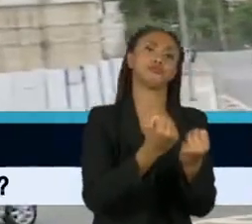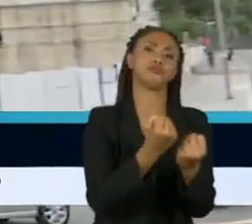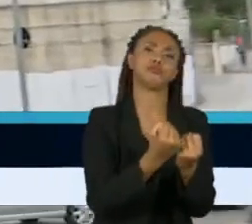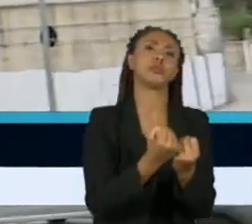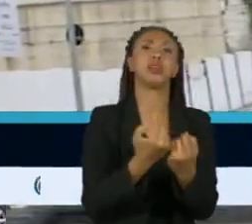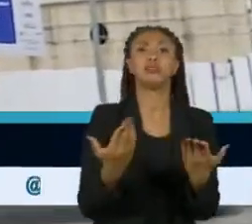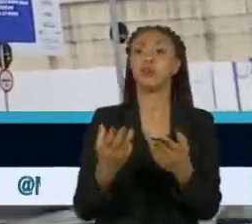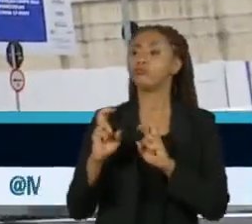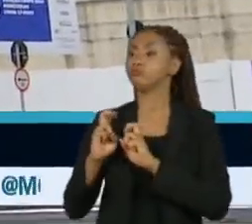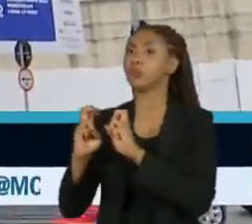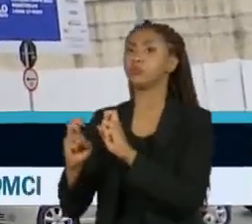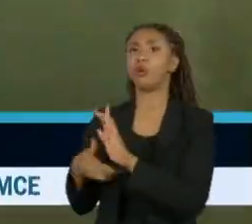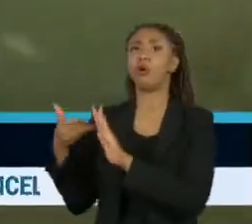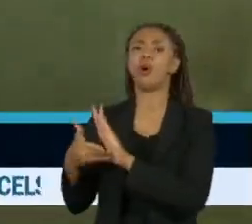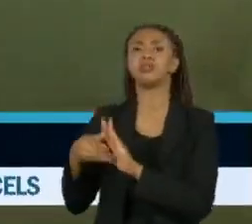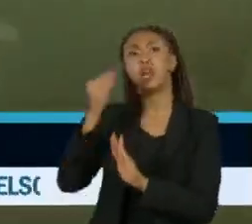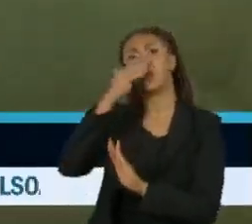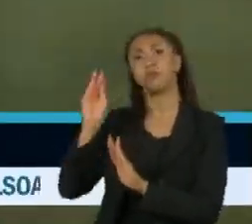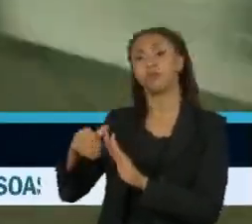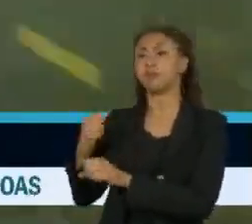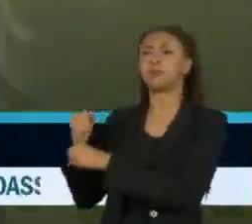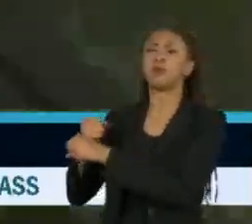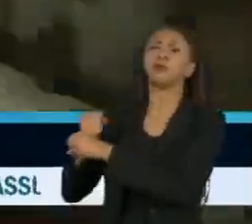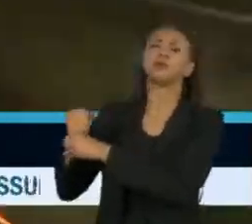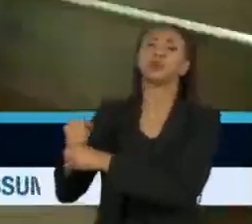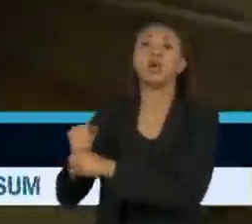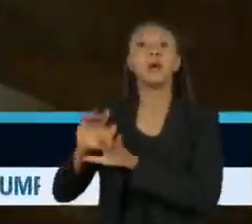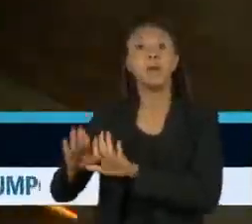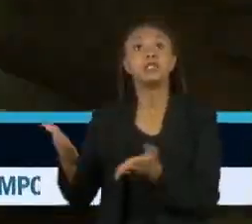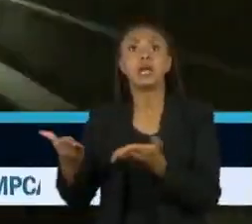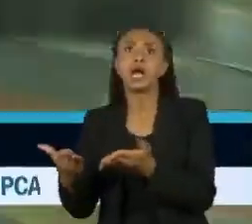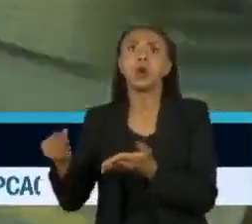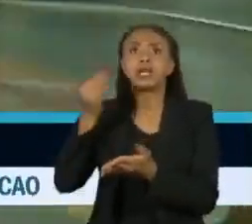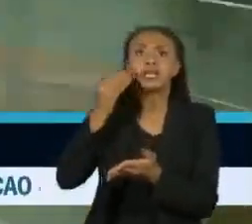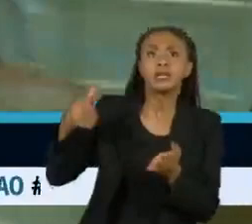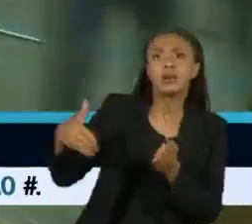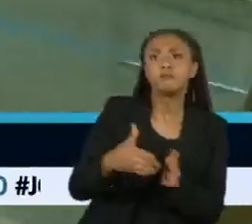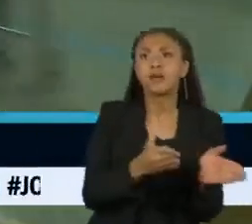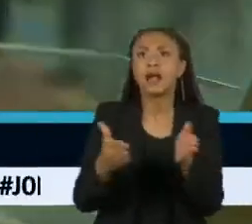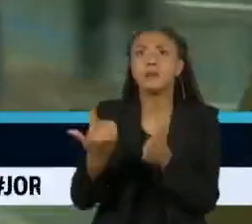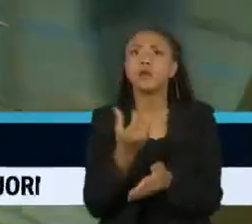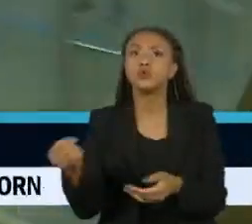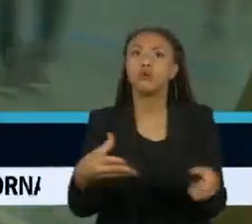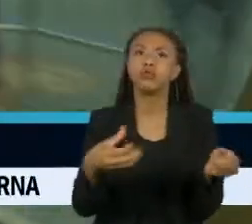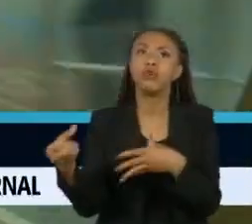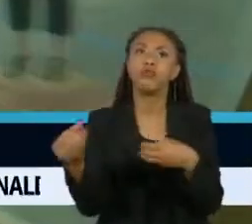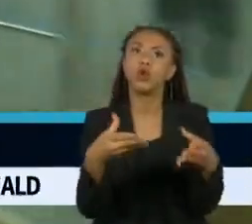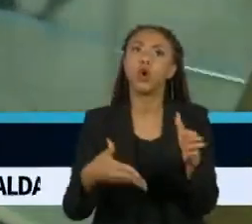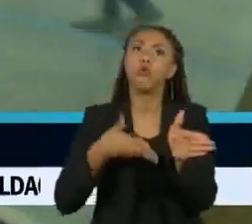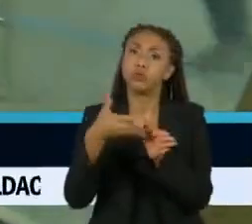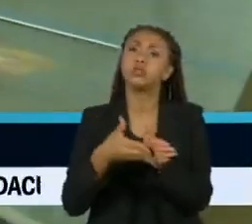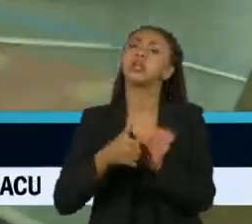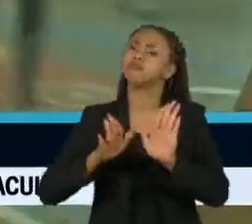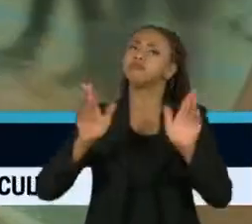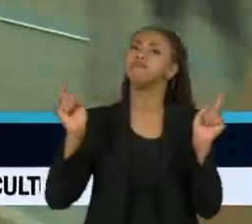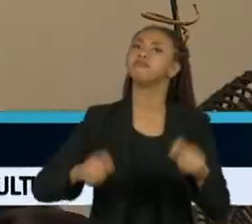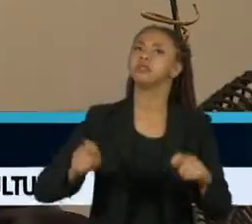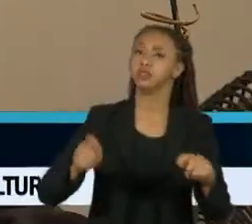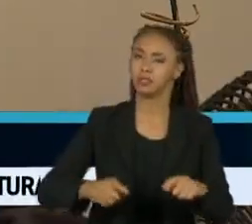passar dos anos. Ainda assim, recuperar e criar novas malhas para a circulação de trens é possível.